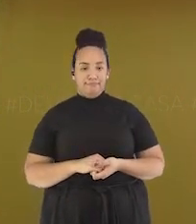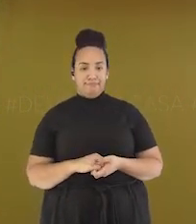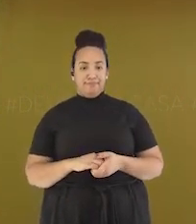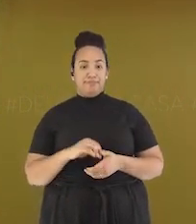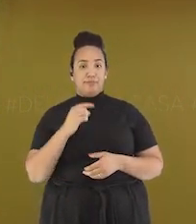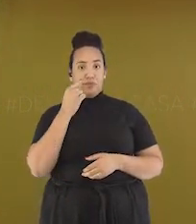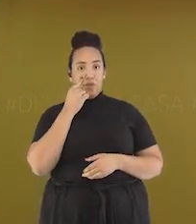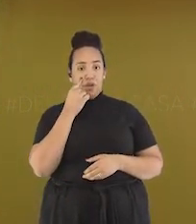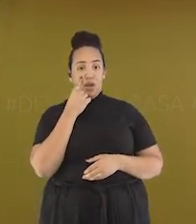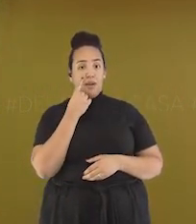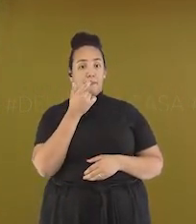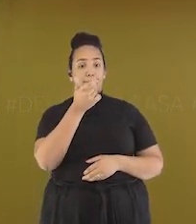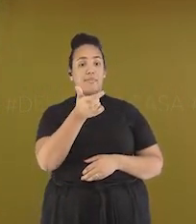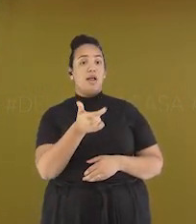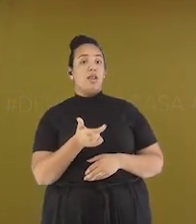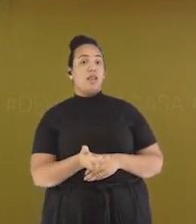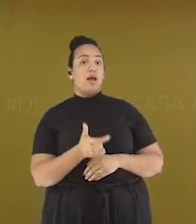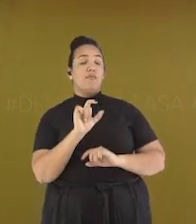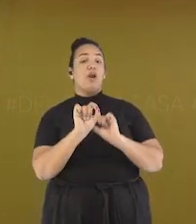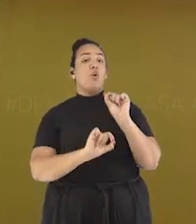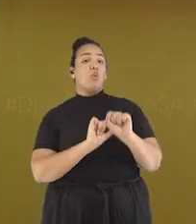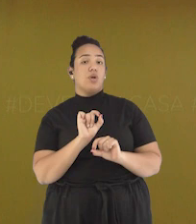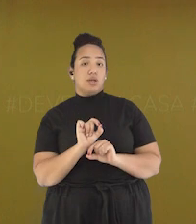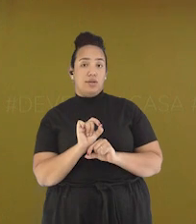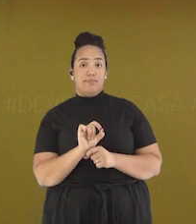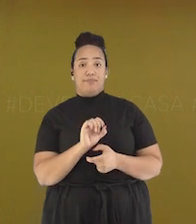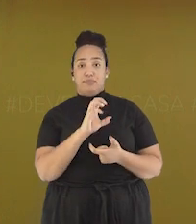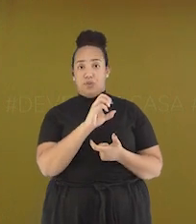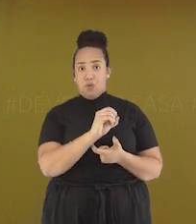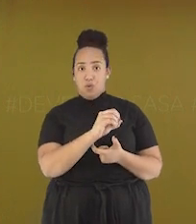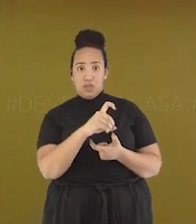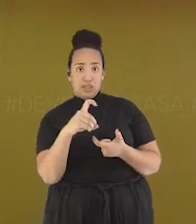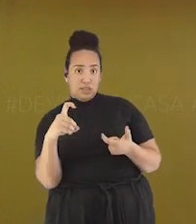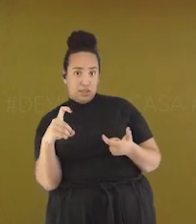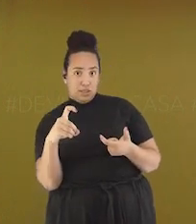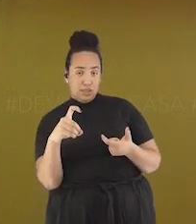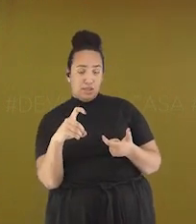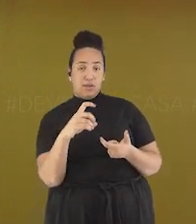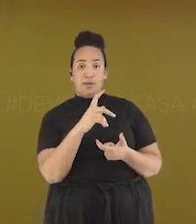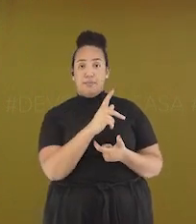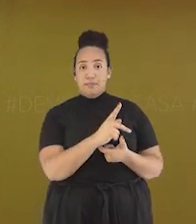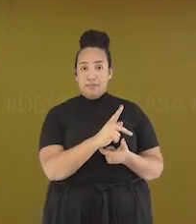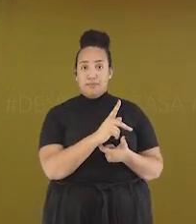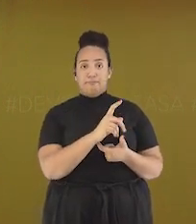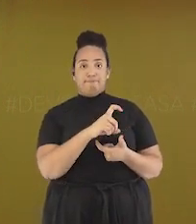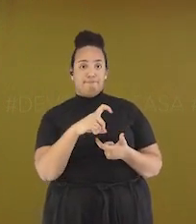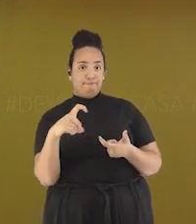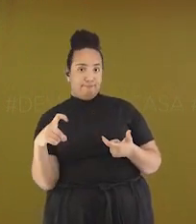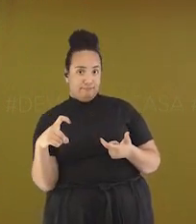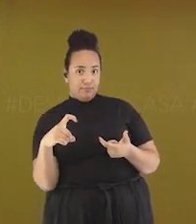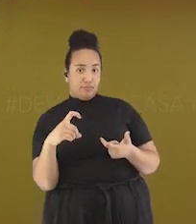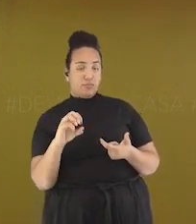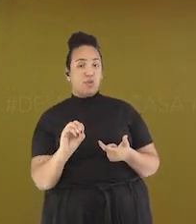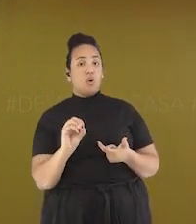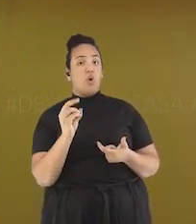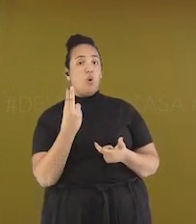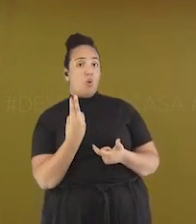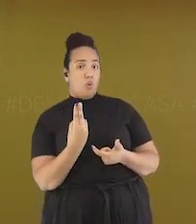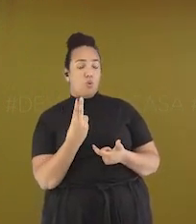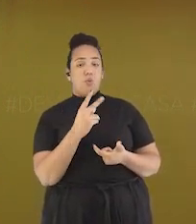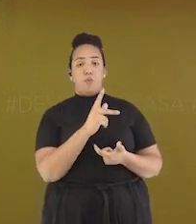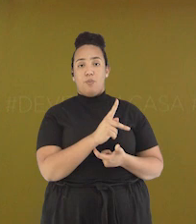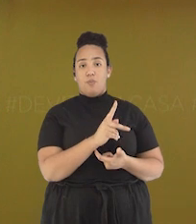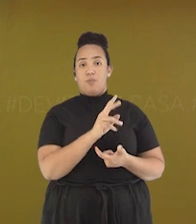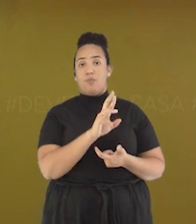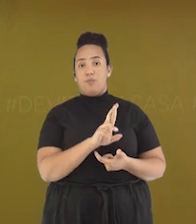são classificadas como Letra A, oxítonas Letra B, paroxítonas Ou